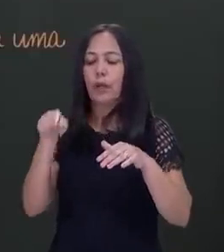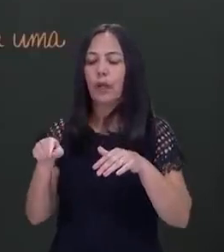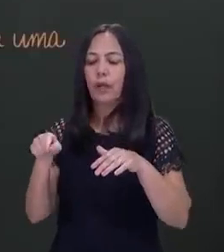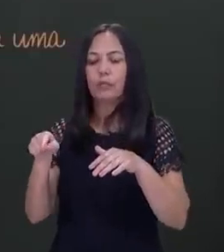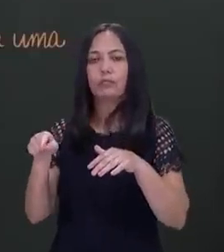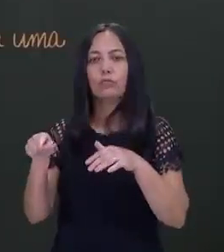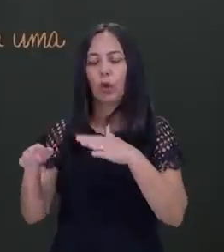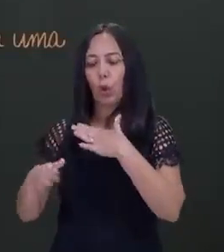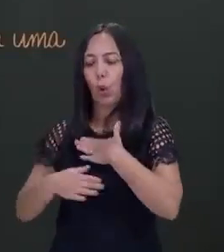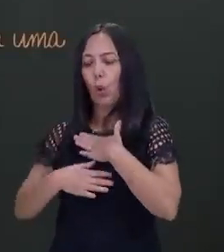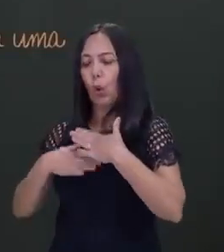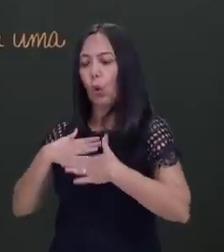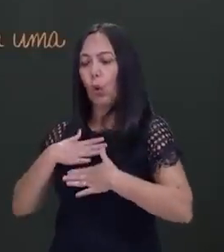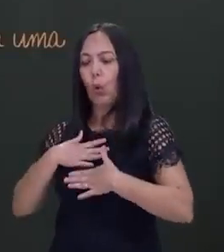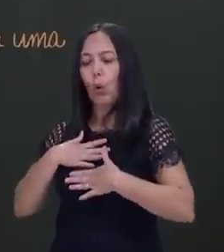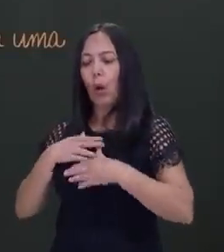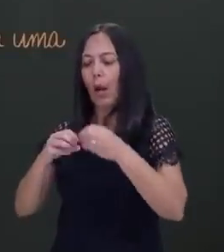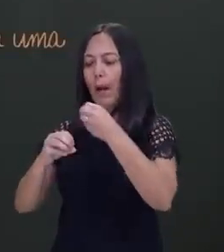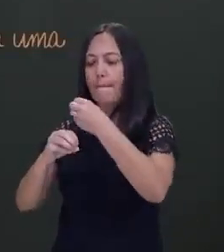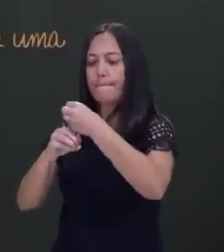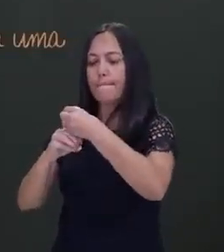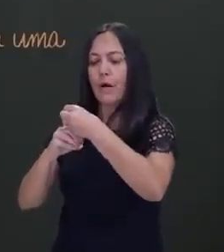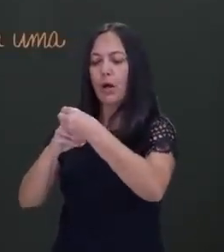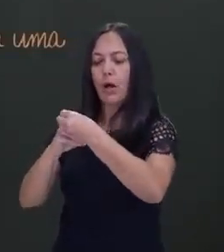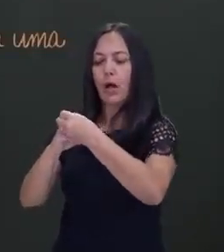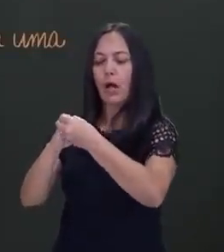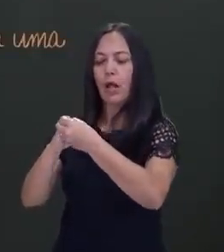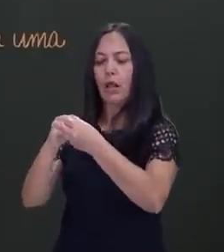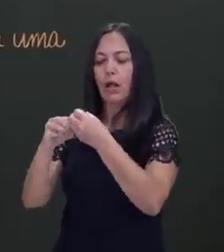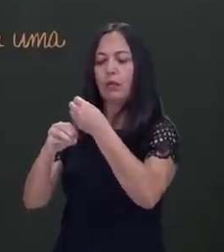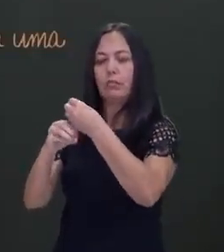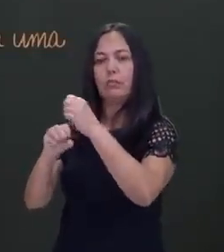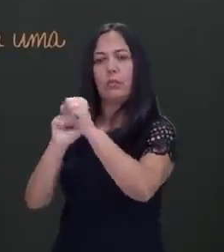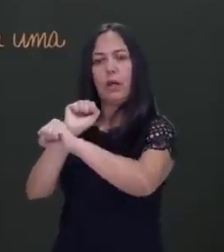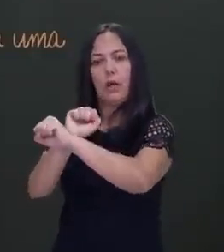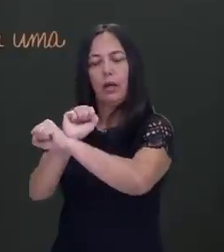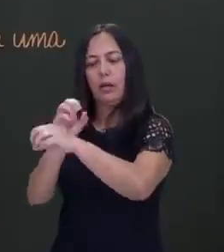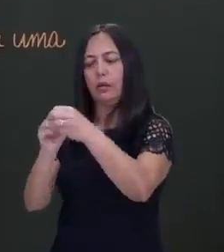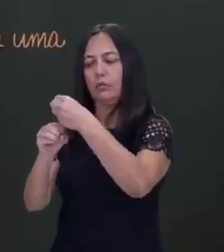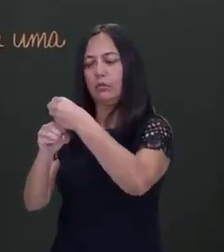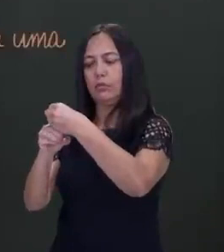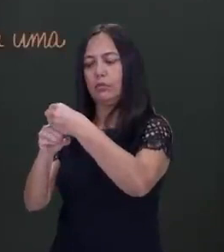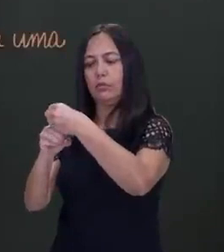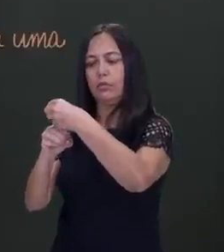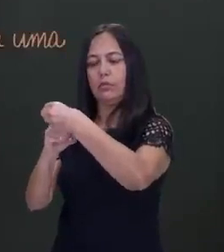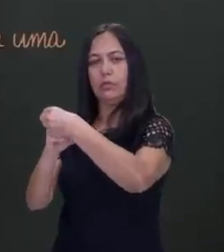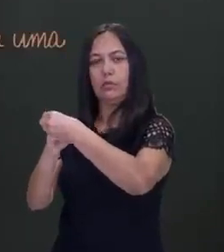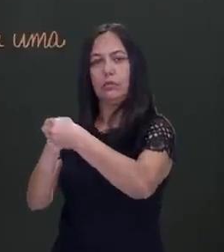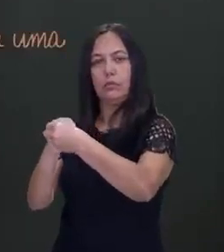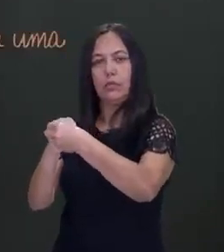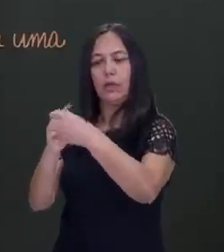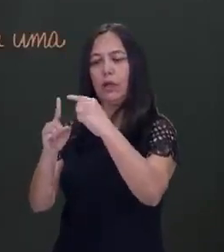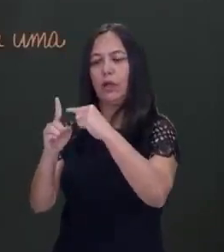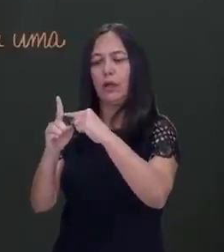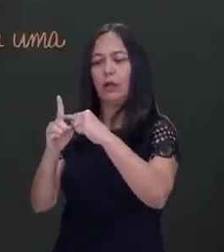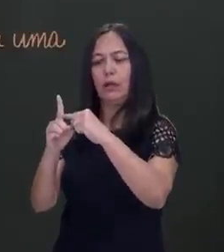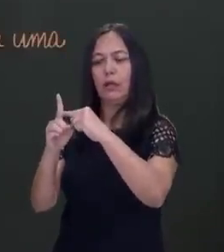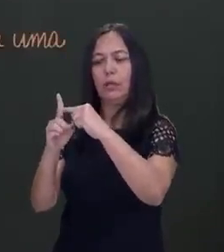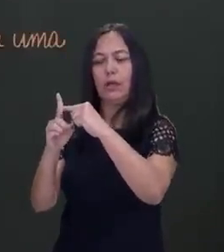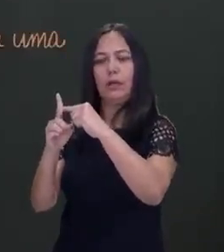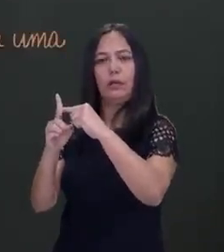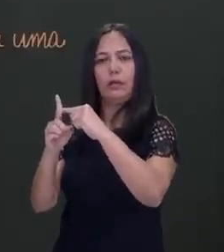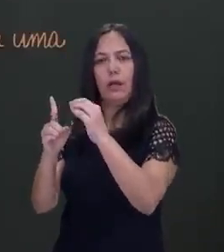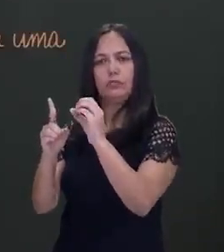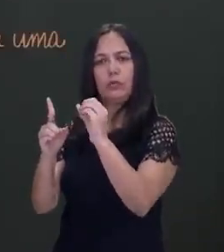Olha o corpo B. As moléculas não estão agitadas, estão ali paradas. Olha, temperatura está bem